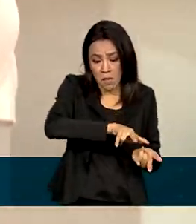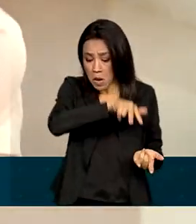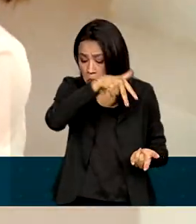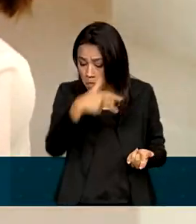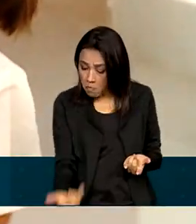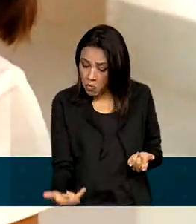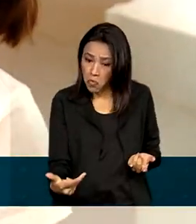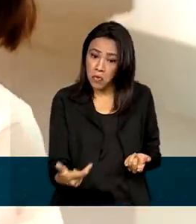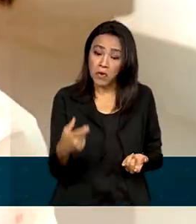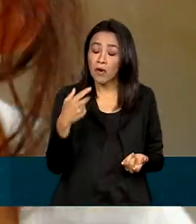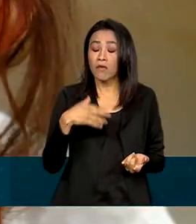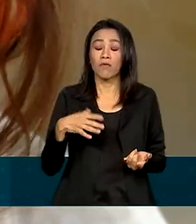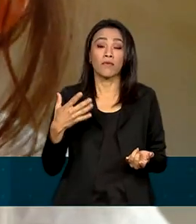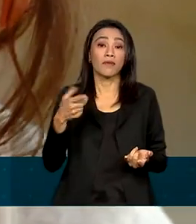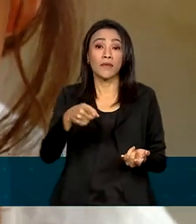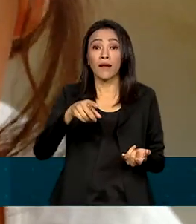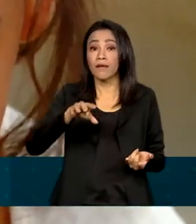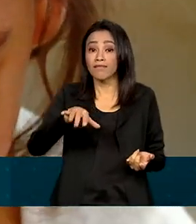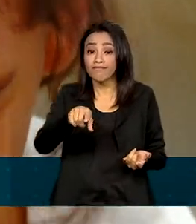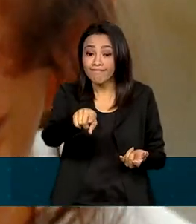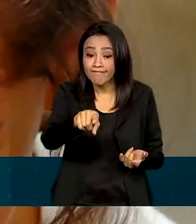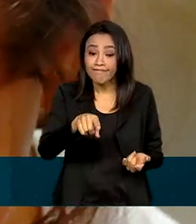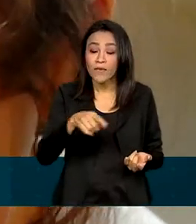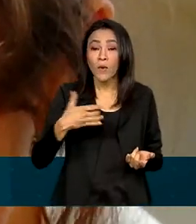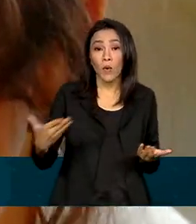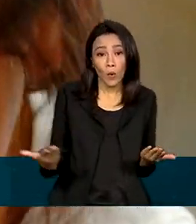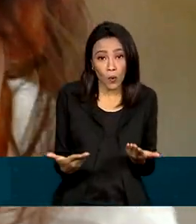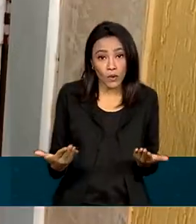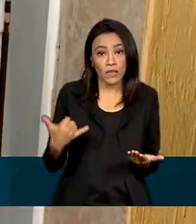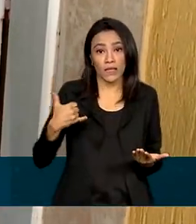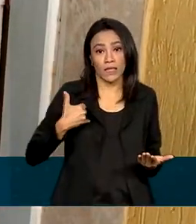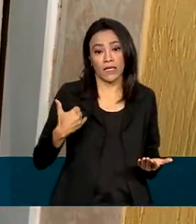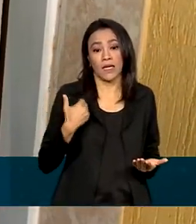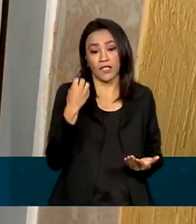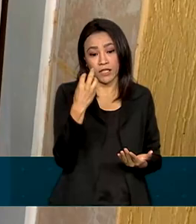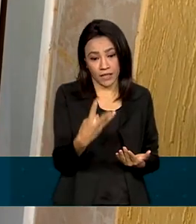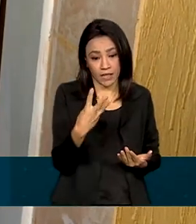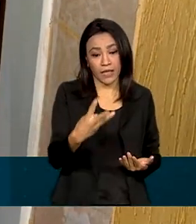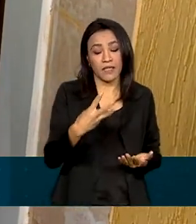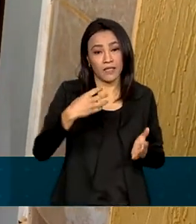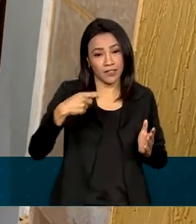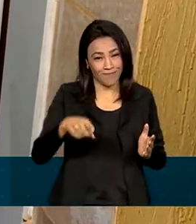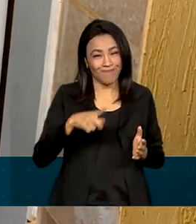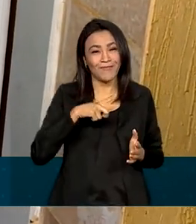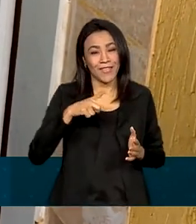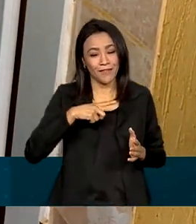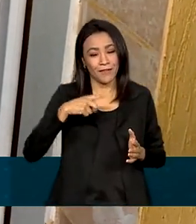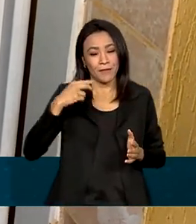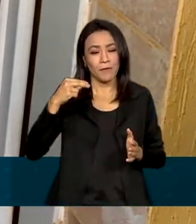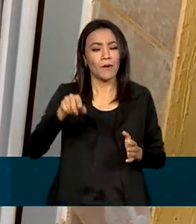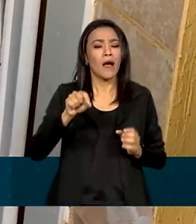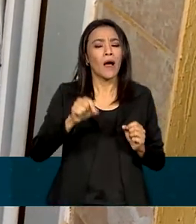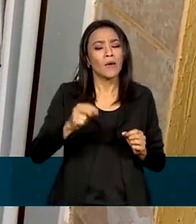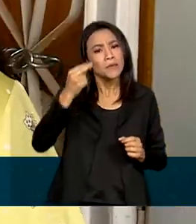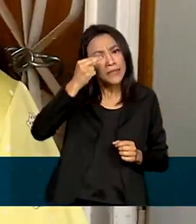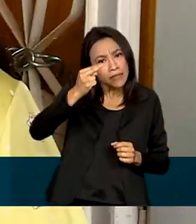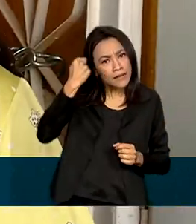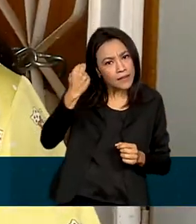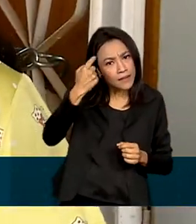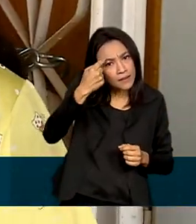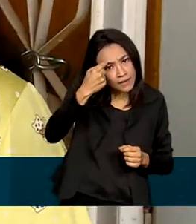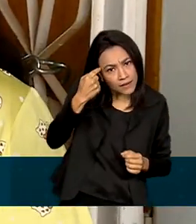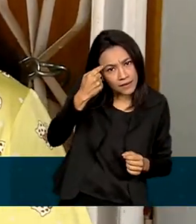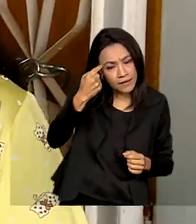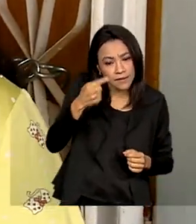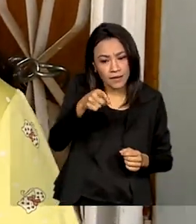segundos de distração e a menina, que tem hoje três anos, ficou marcada com a cicatriz na sobrancelha. Eu